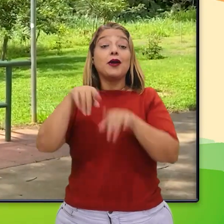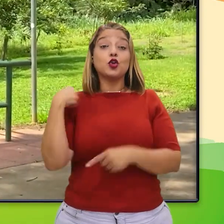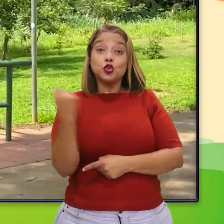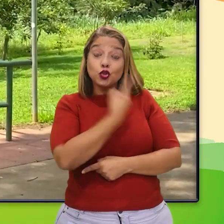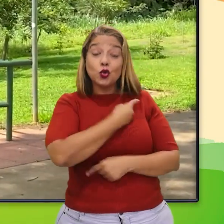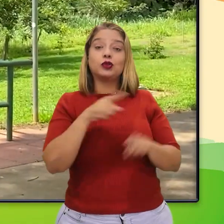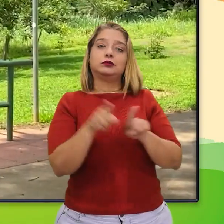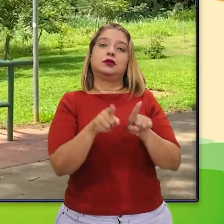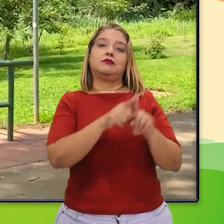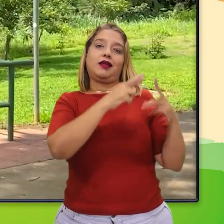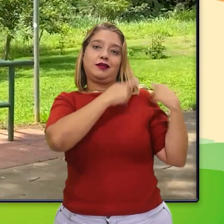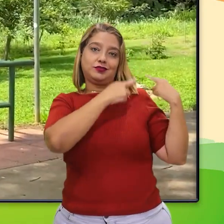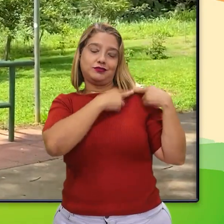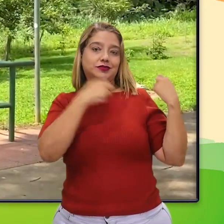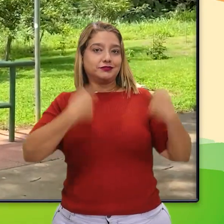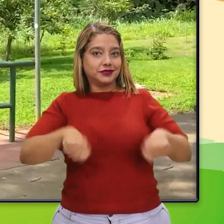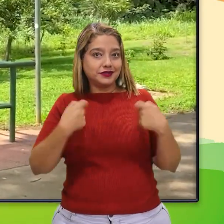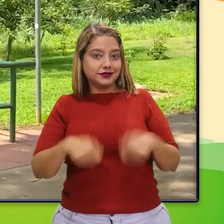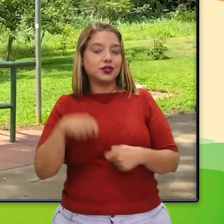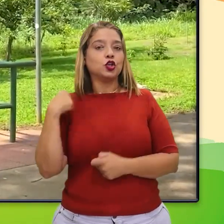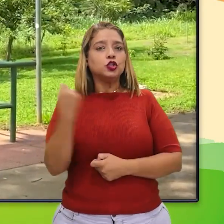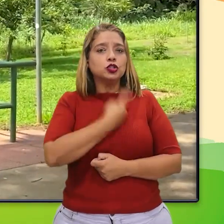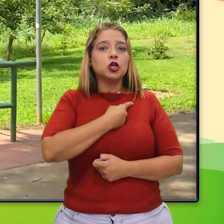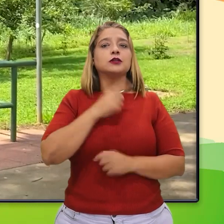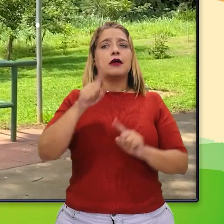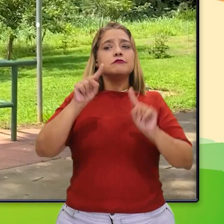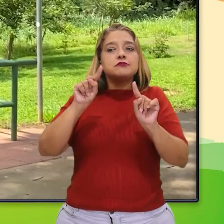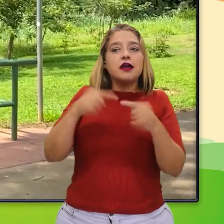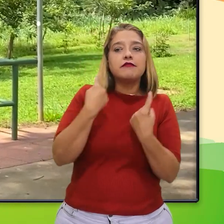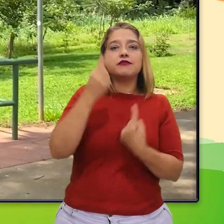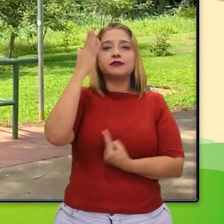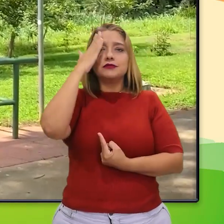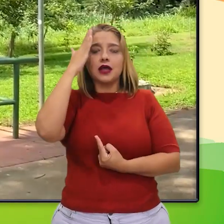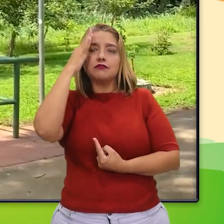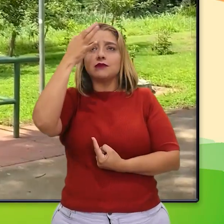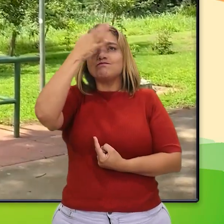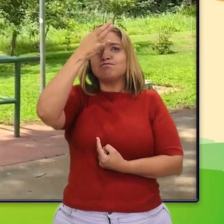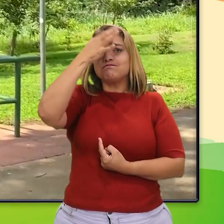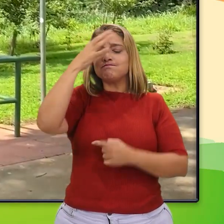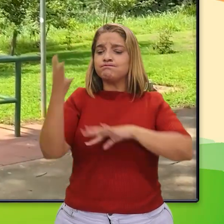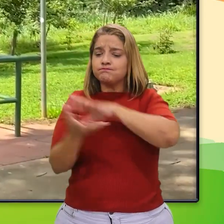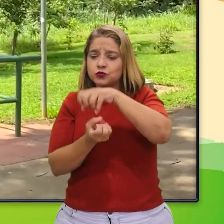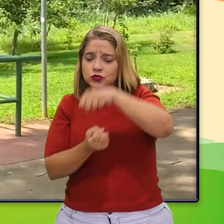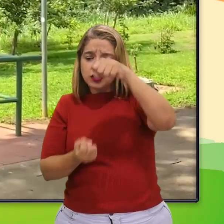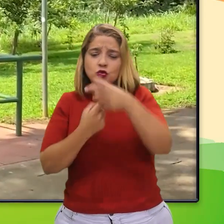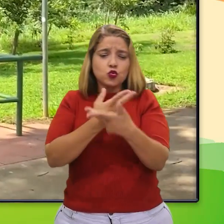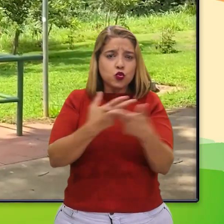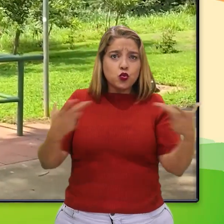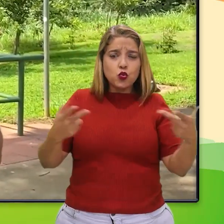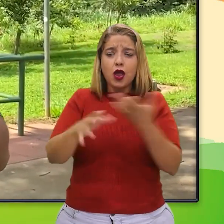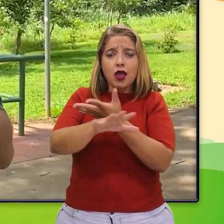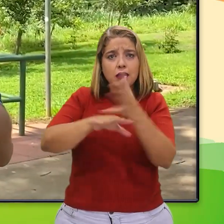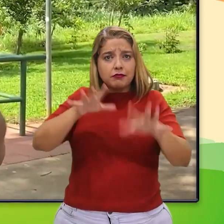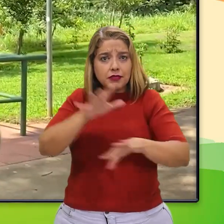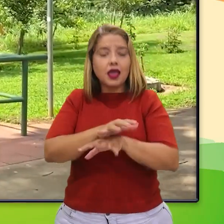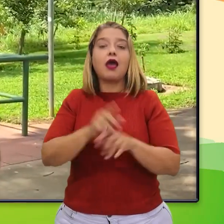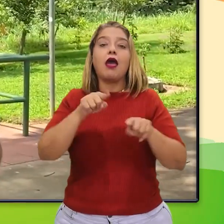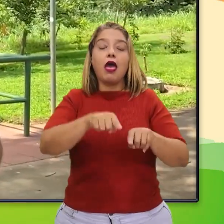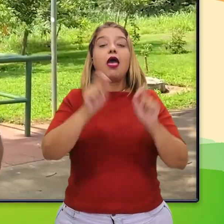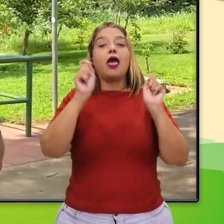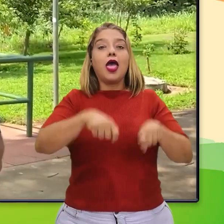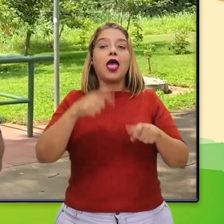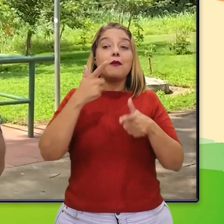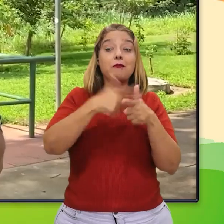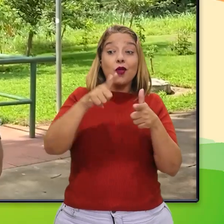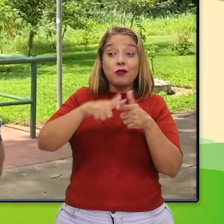nossa. Então o desafio de você fazer a segregação, de compreender as questões ambientais é por programas como esse, de levar